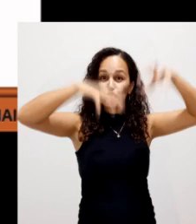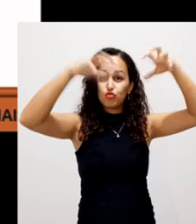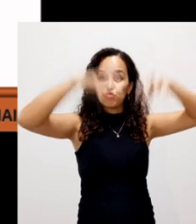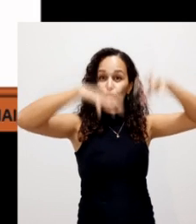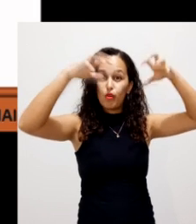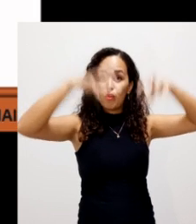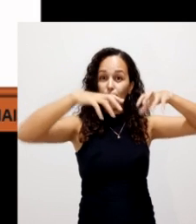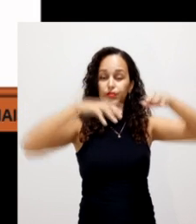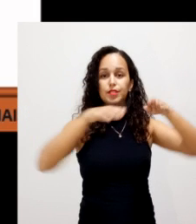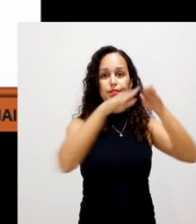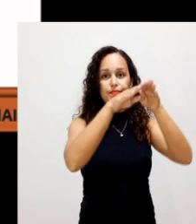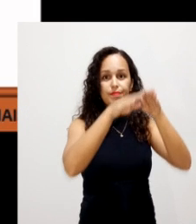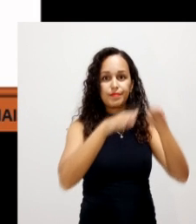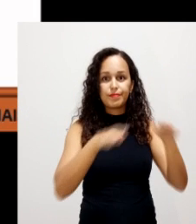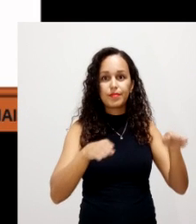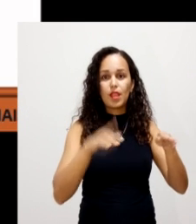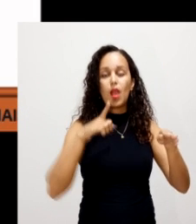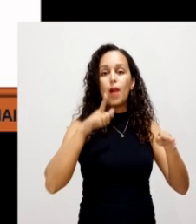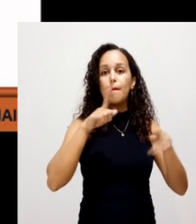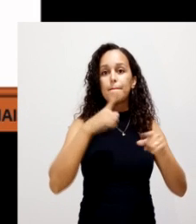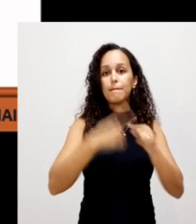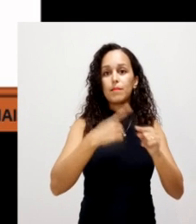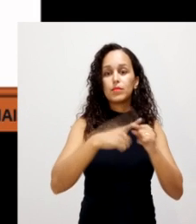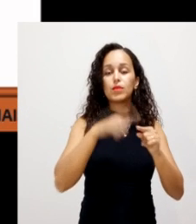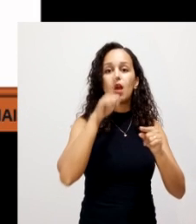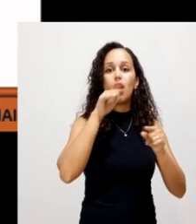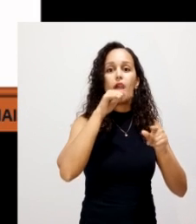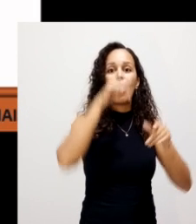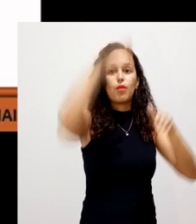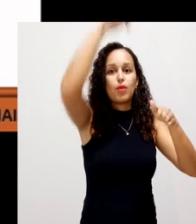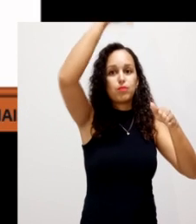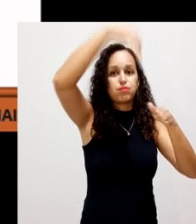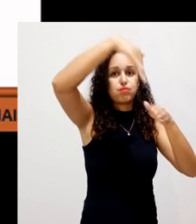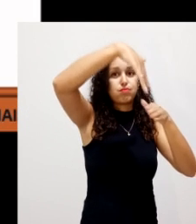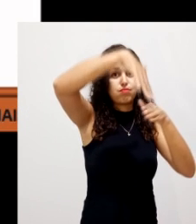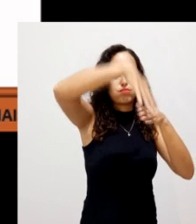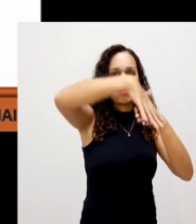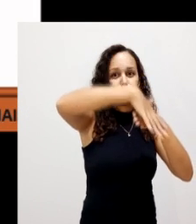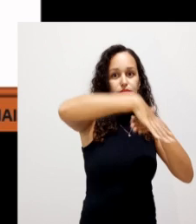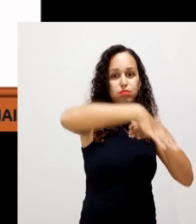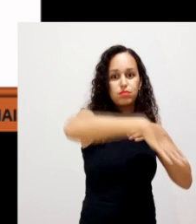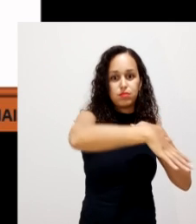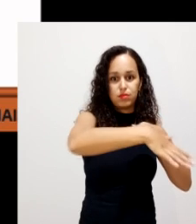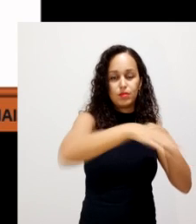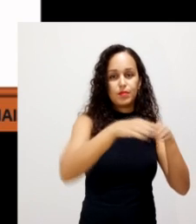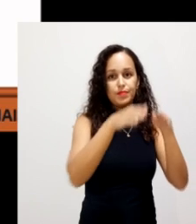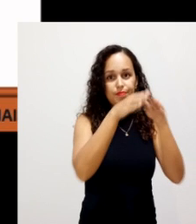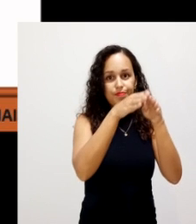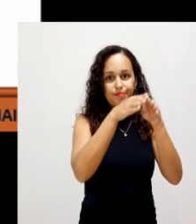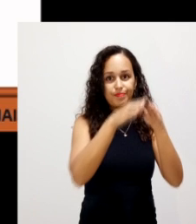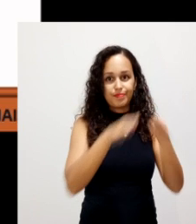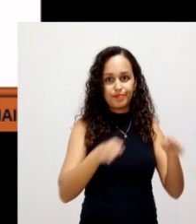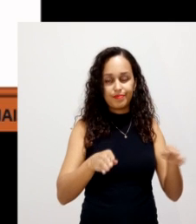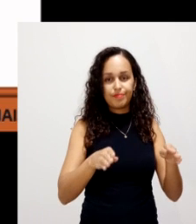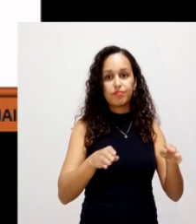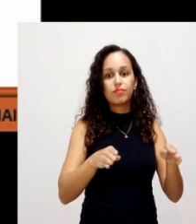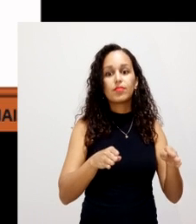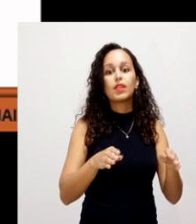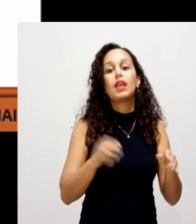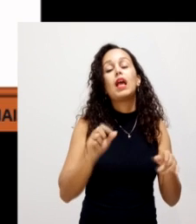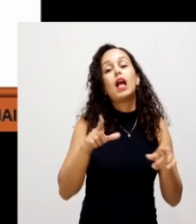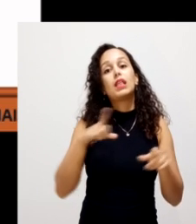faz uma leira triangular para que a água ela escoe, ela infiltre menos. Quando ela tem essa base aqui, achatada, que é a